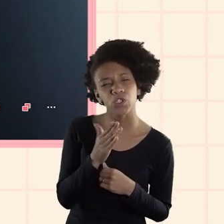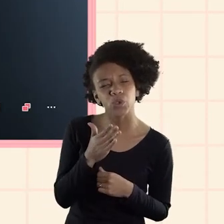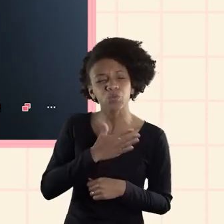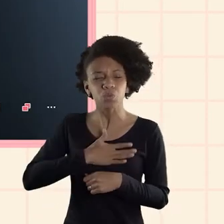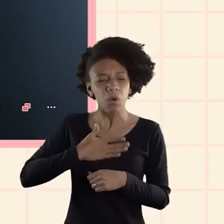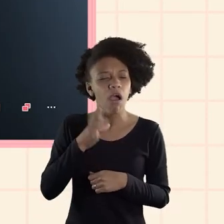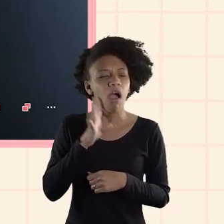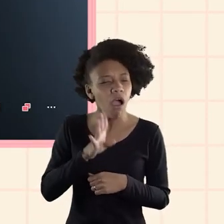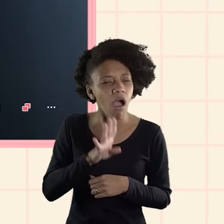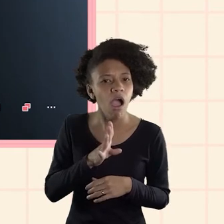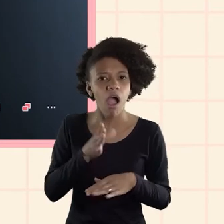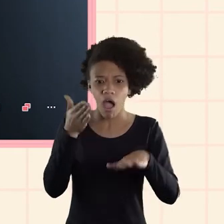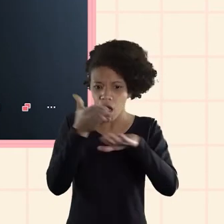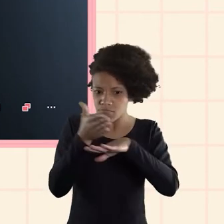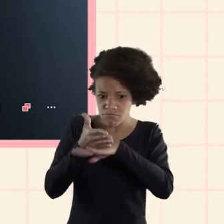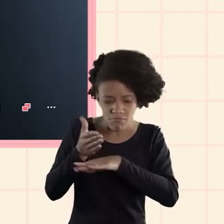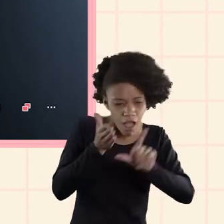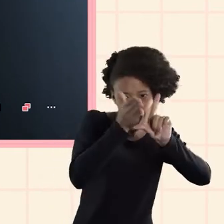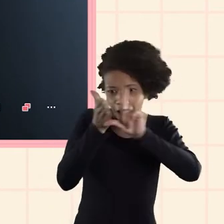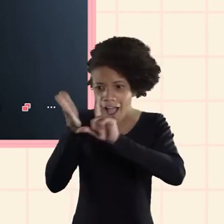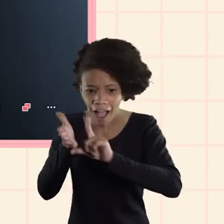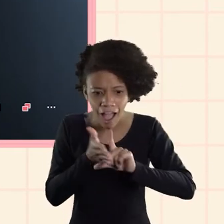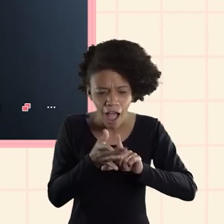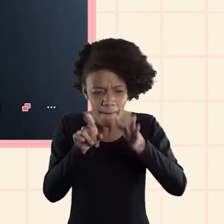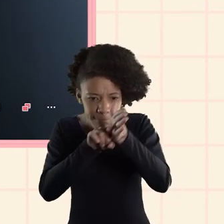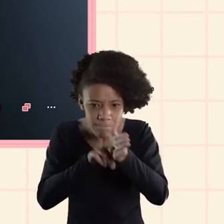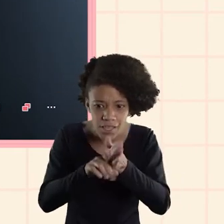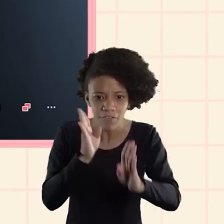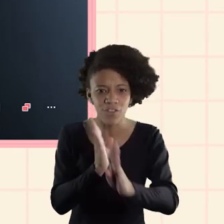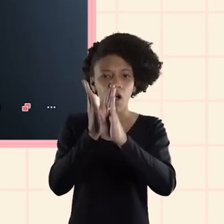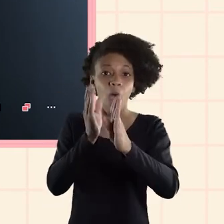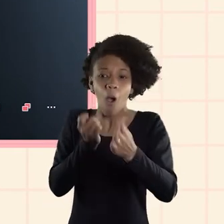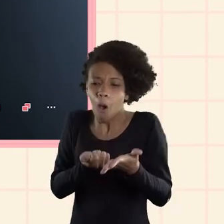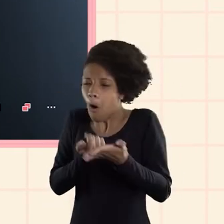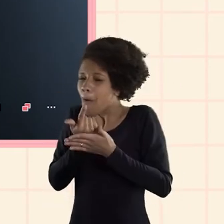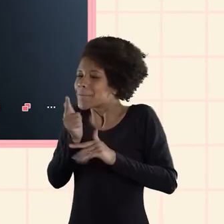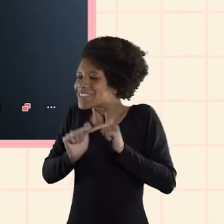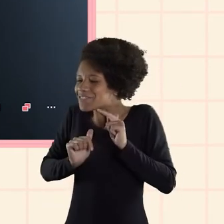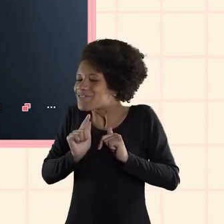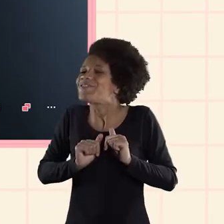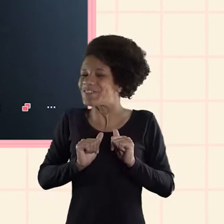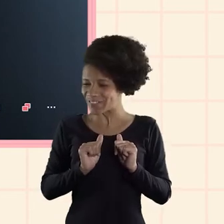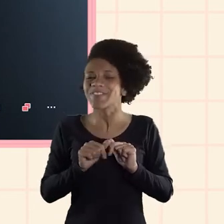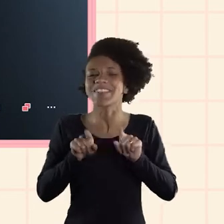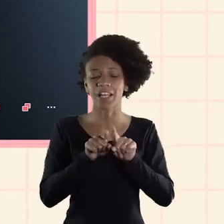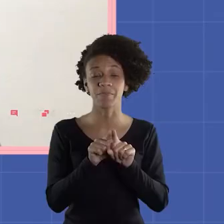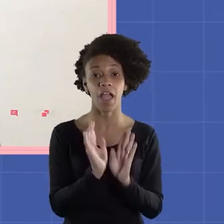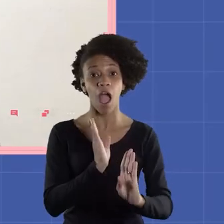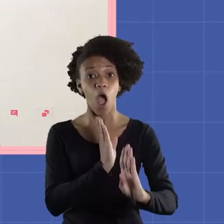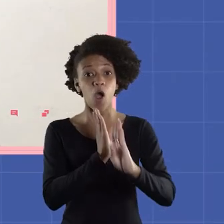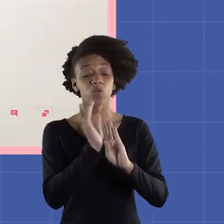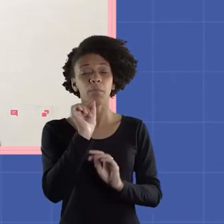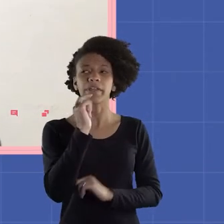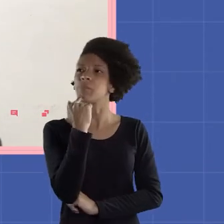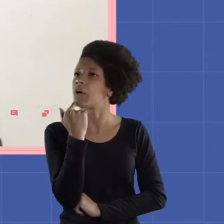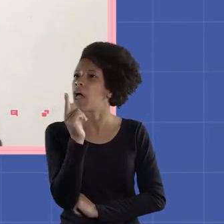legal na internet é que dá pra acessar várias coisas e você você acha você pode comprar coisas na internet Eu